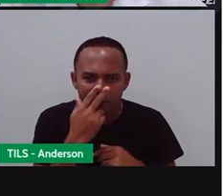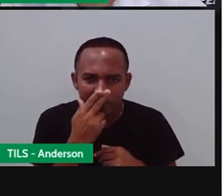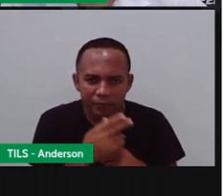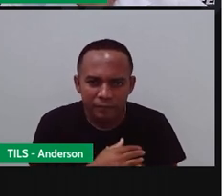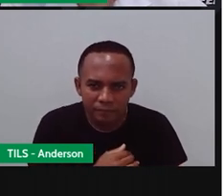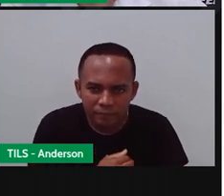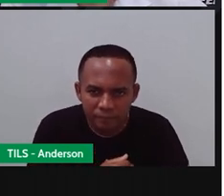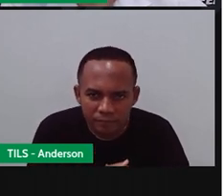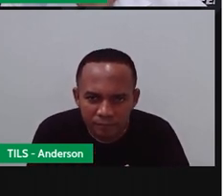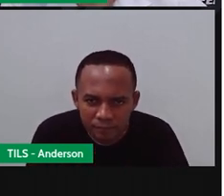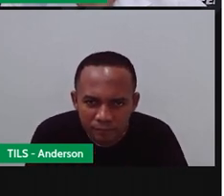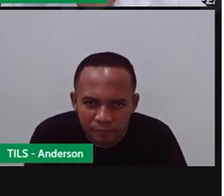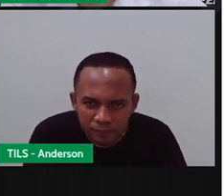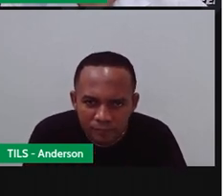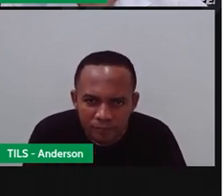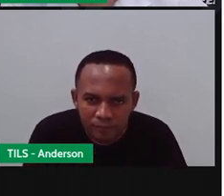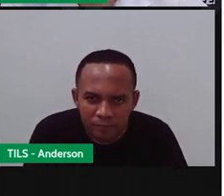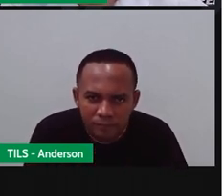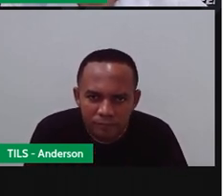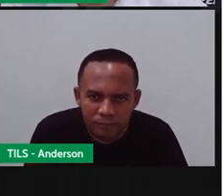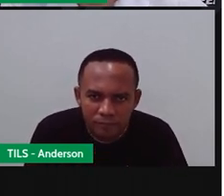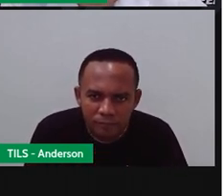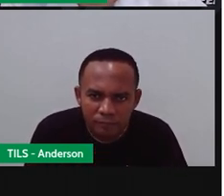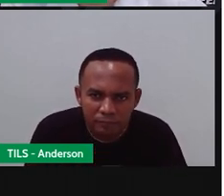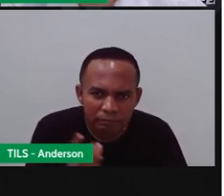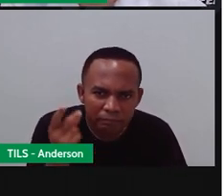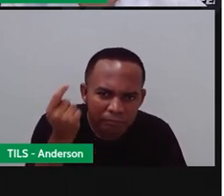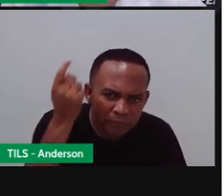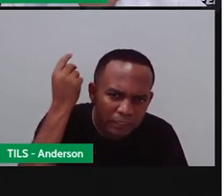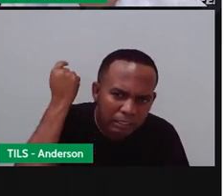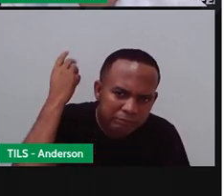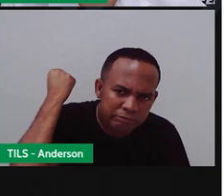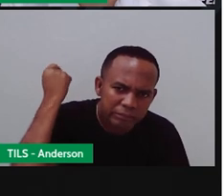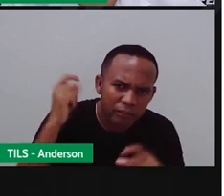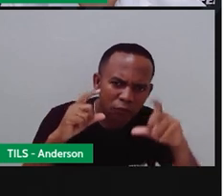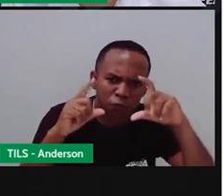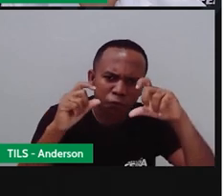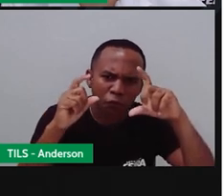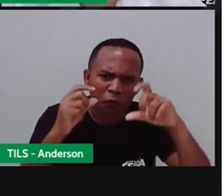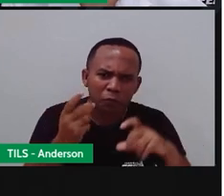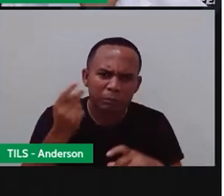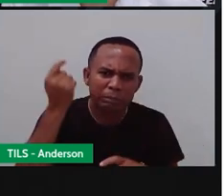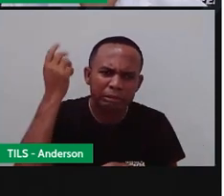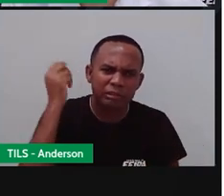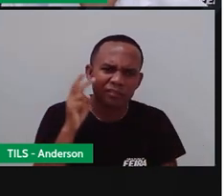É, acho que é a senhora dos passos. bem antigamente, bem antigamente.